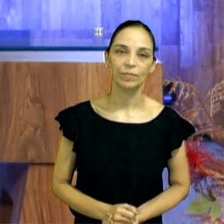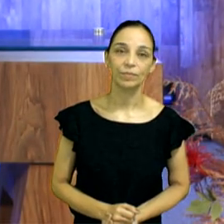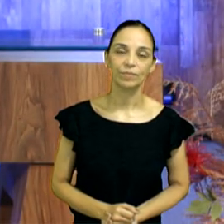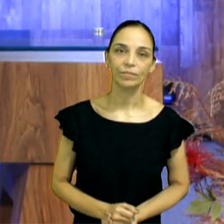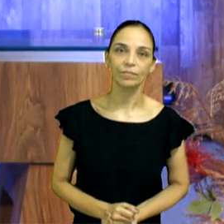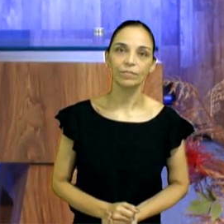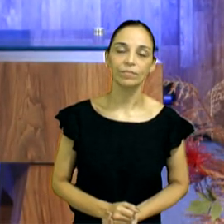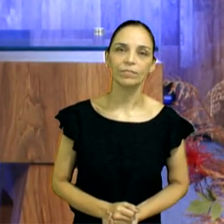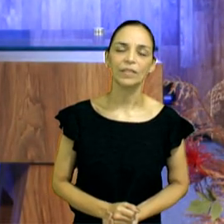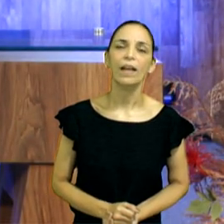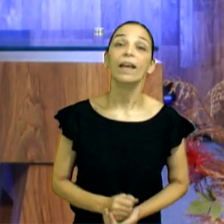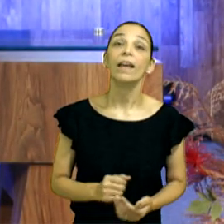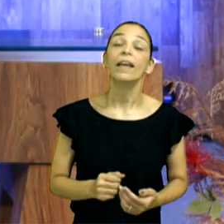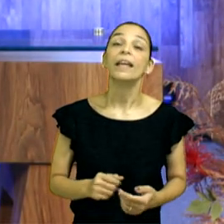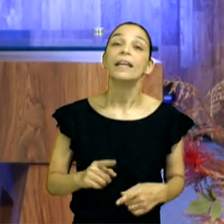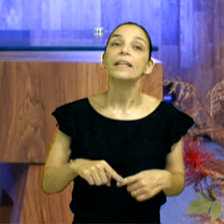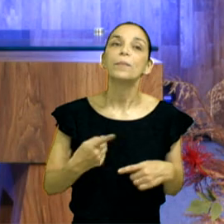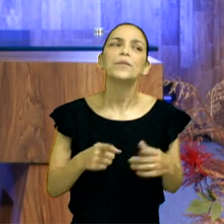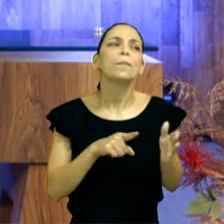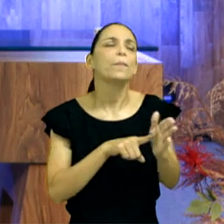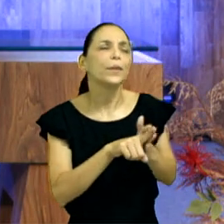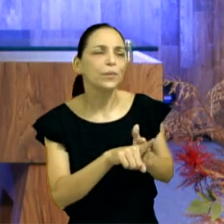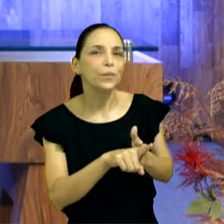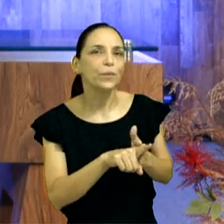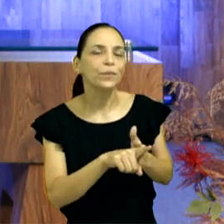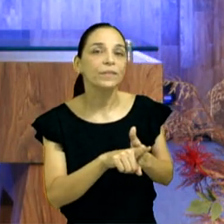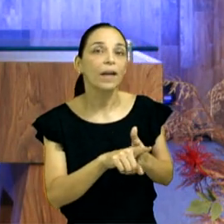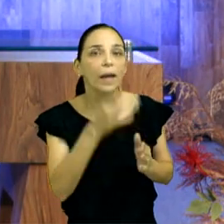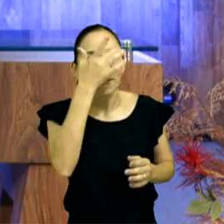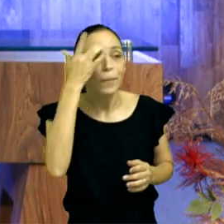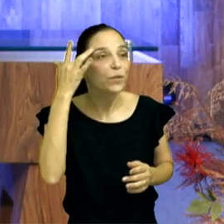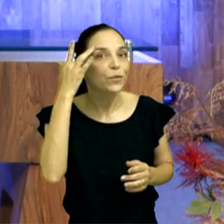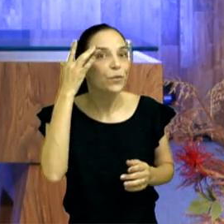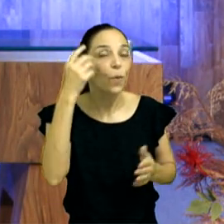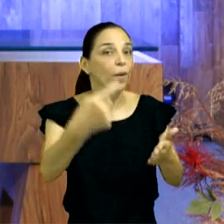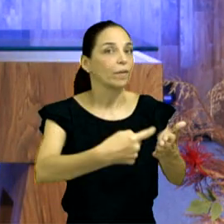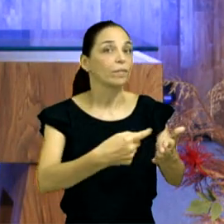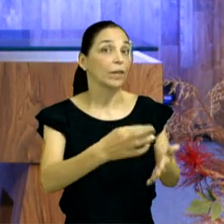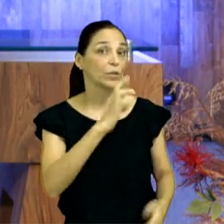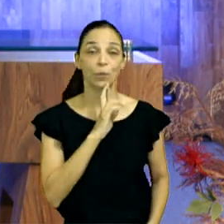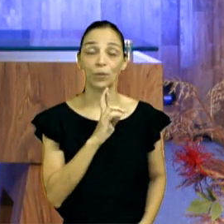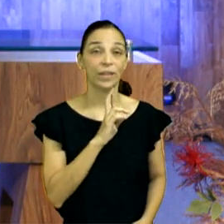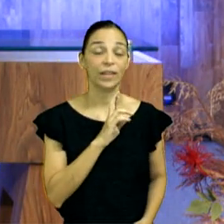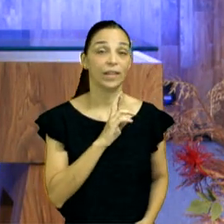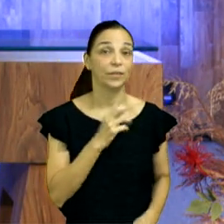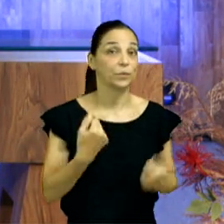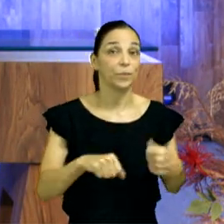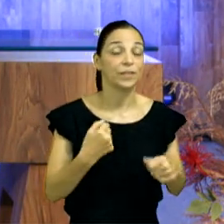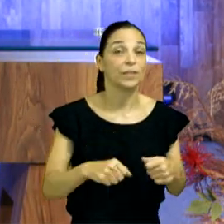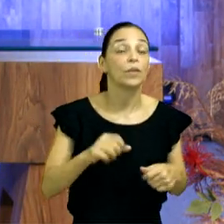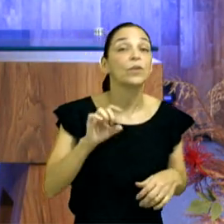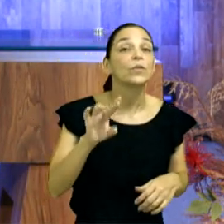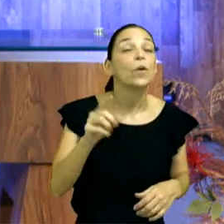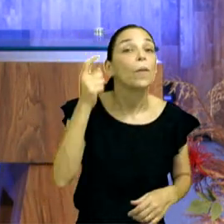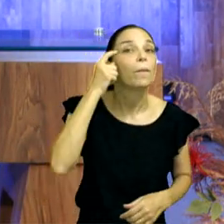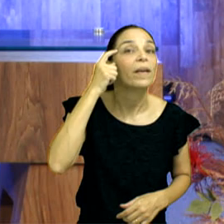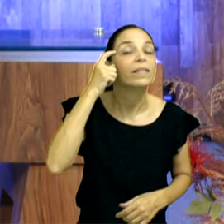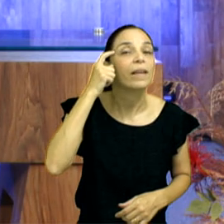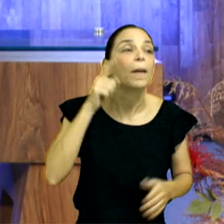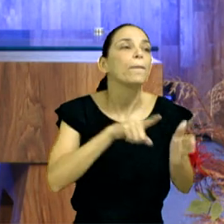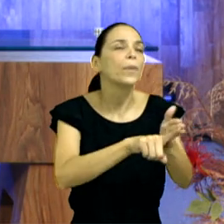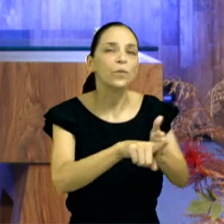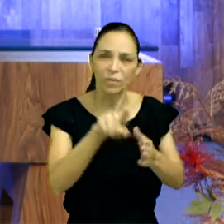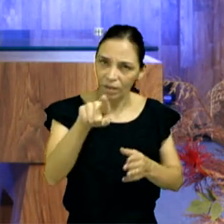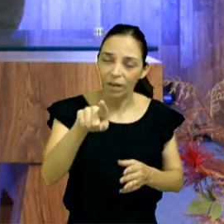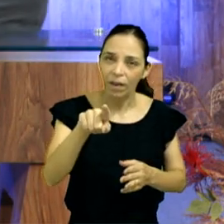Agora você vai fazer uma pergunta que ela não precisa responder, e nem você precisa responder, só vai pensar. Pergunta para ela assim, você